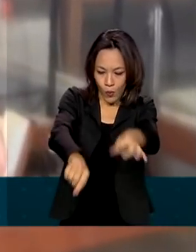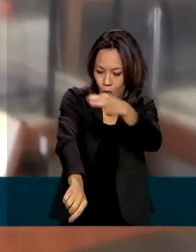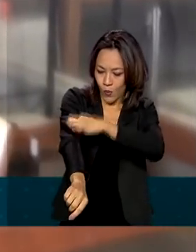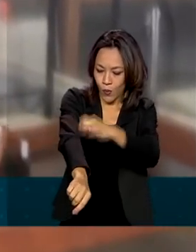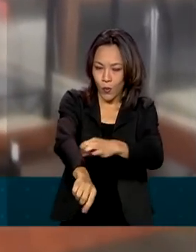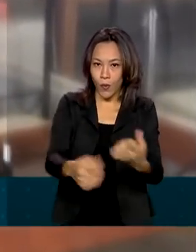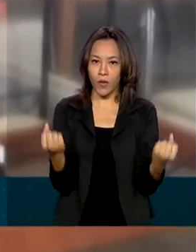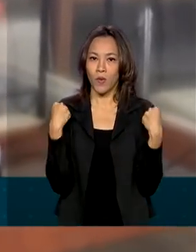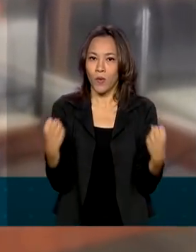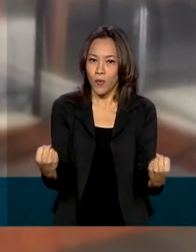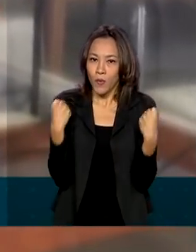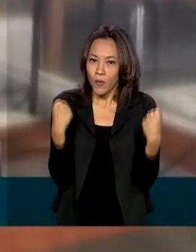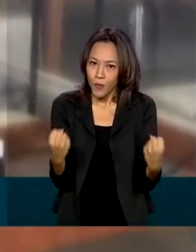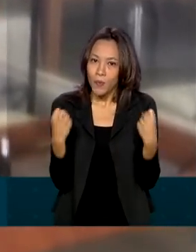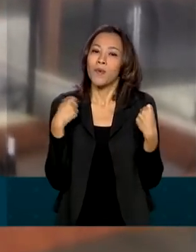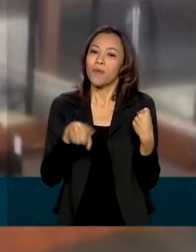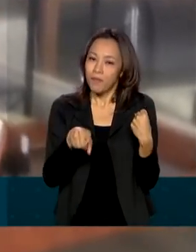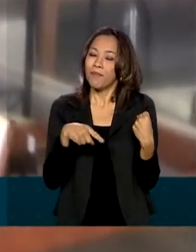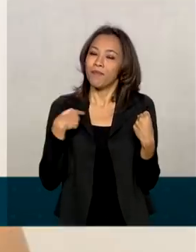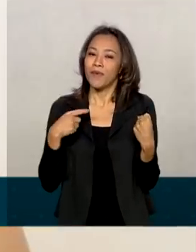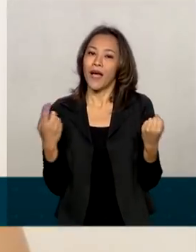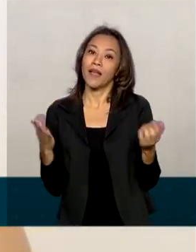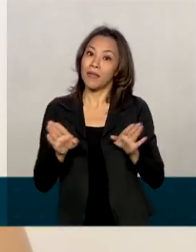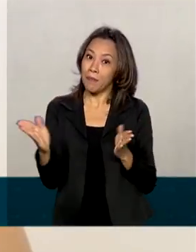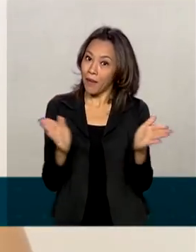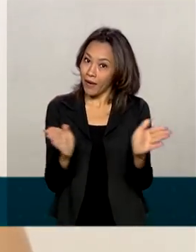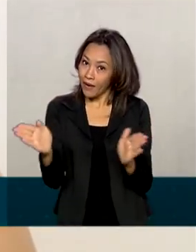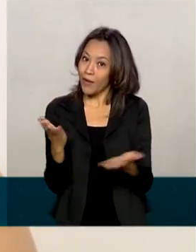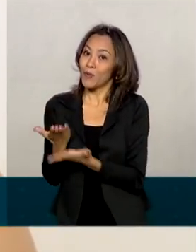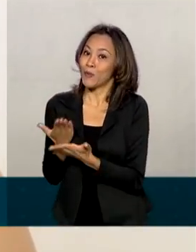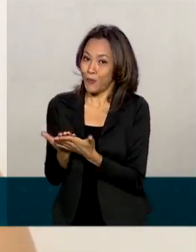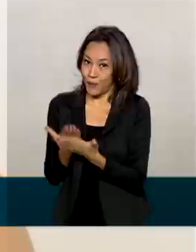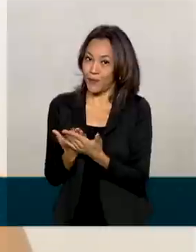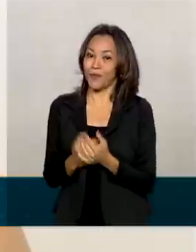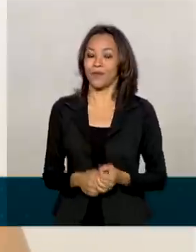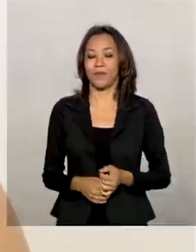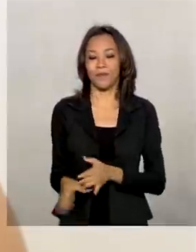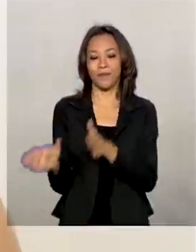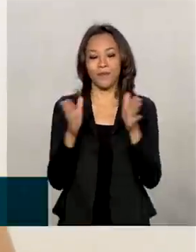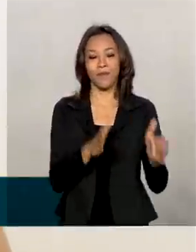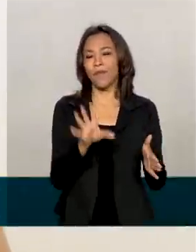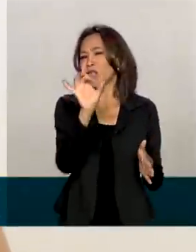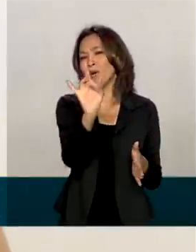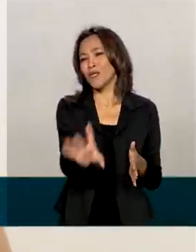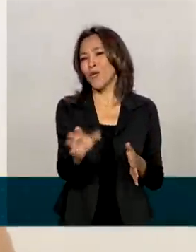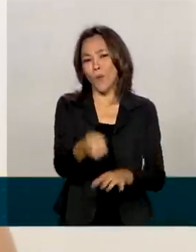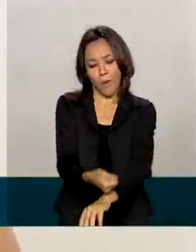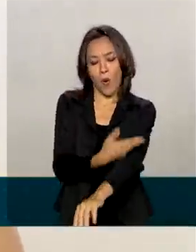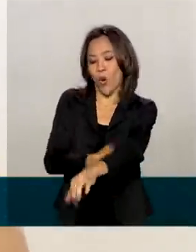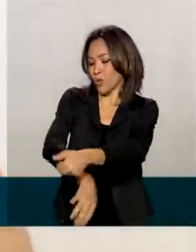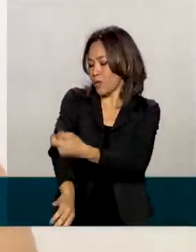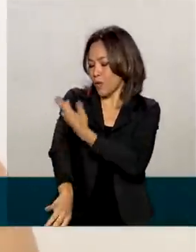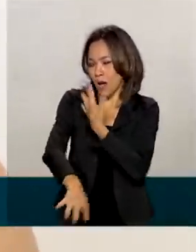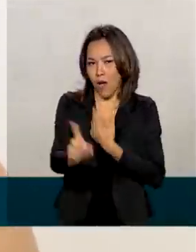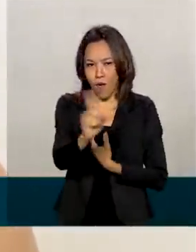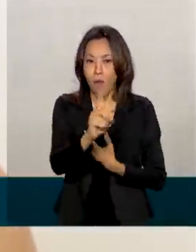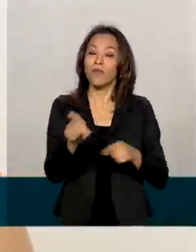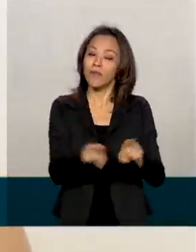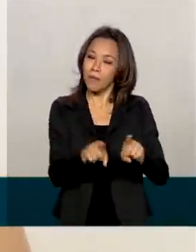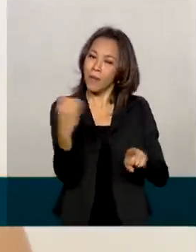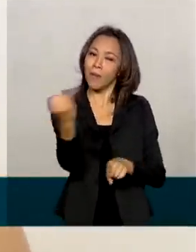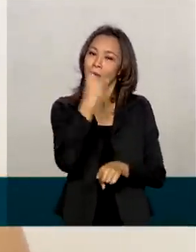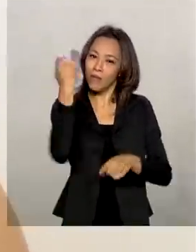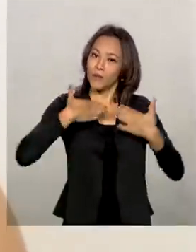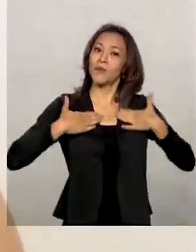dividem o tempo com a rotina de estudos. Não é só a parte emocional que importa. O físico também importa